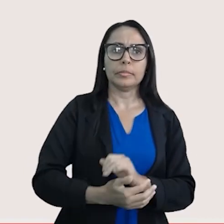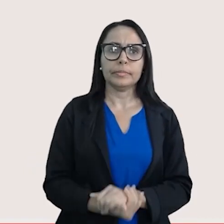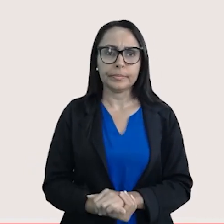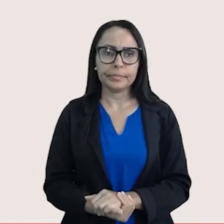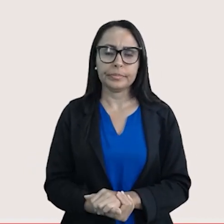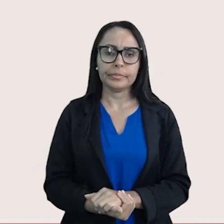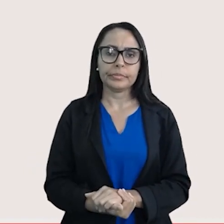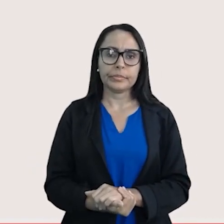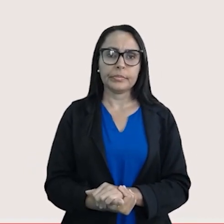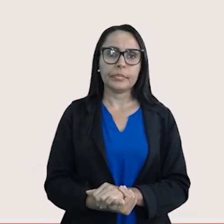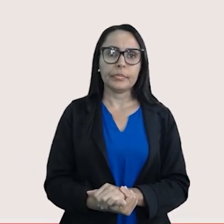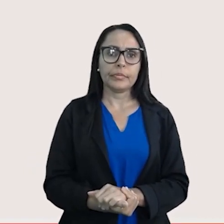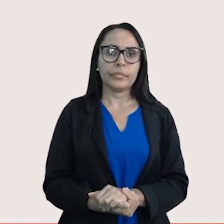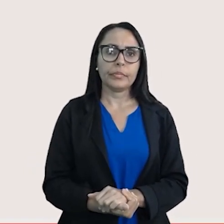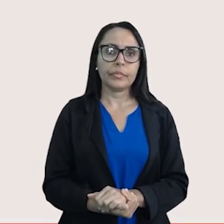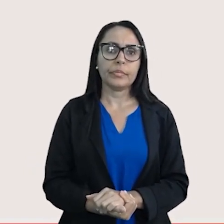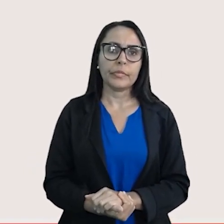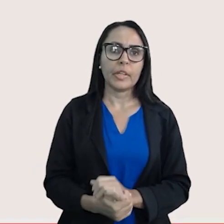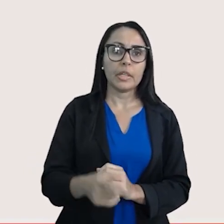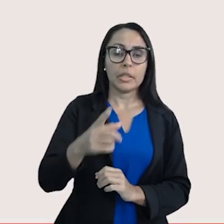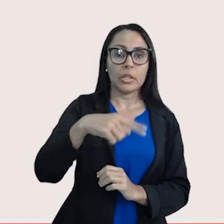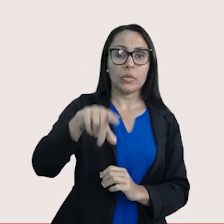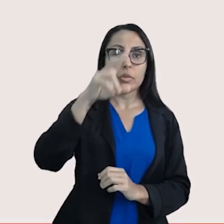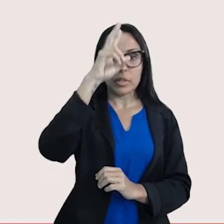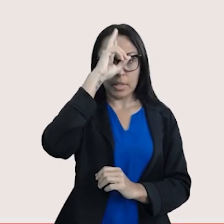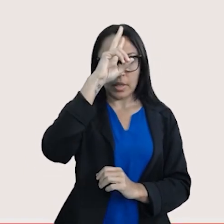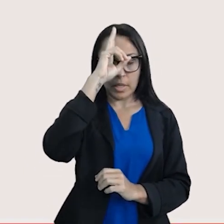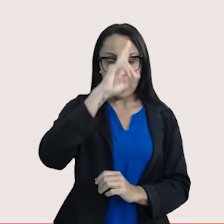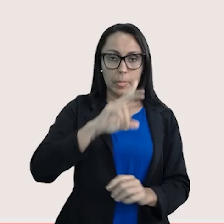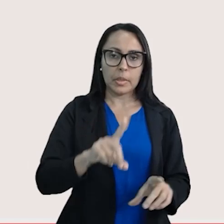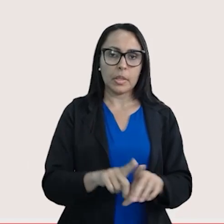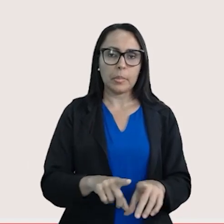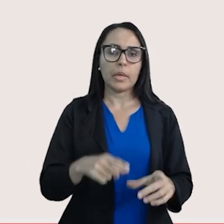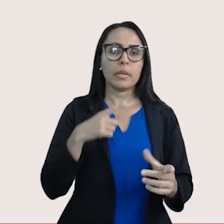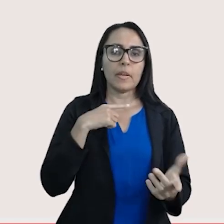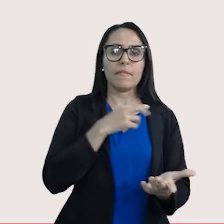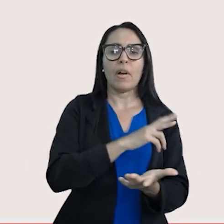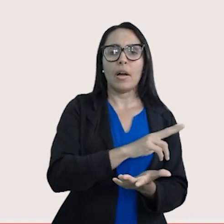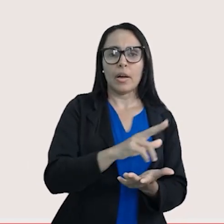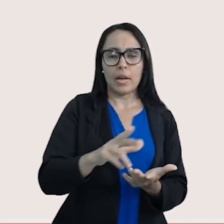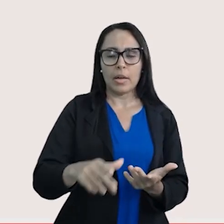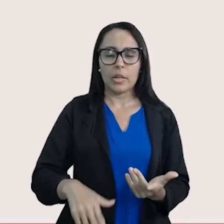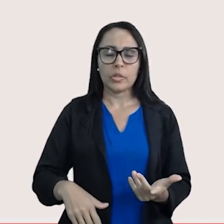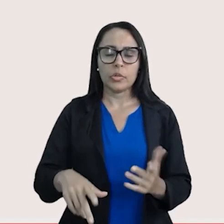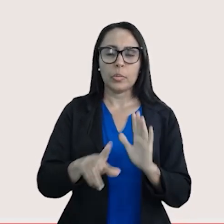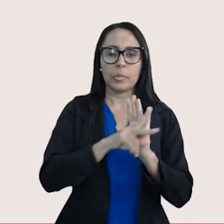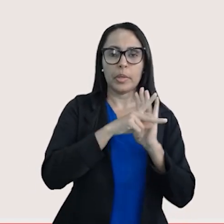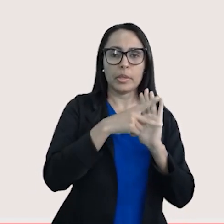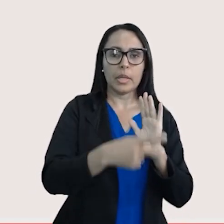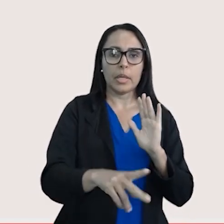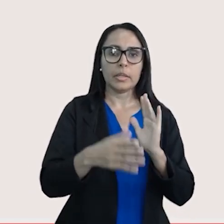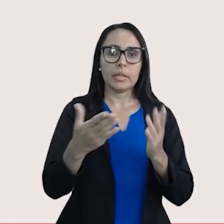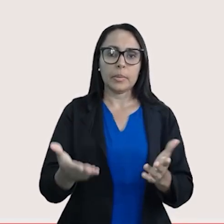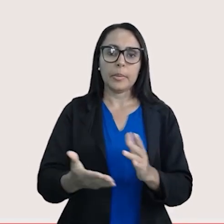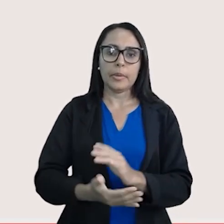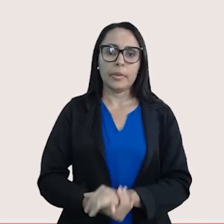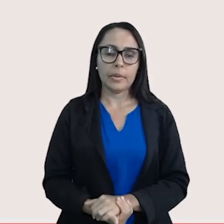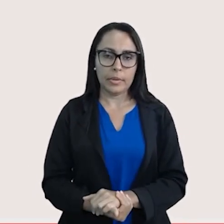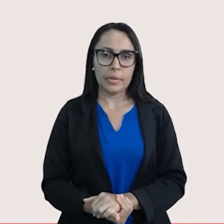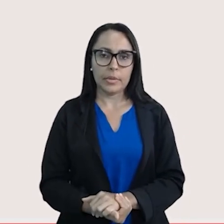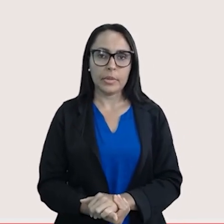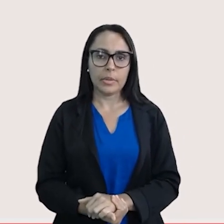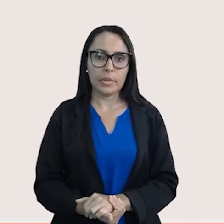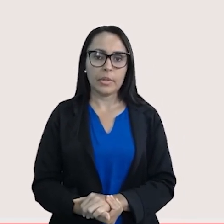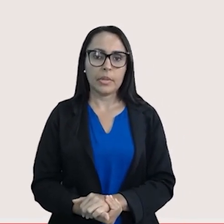eletronegatividade. Então, você lembra que a tabela periódica tem várias propriedades e uma delas é a eletronegatividade.